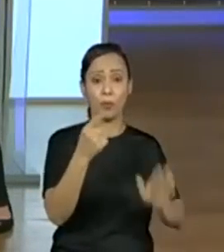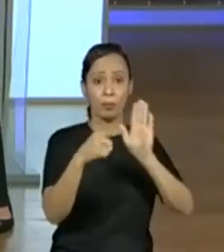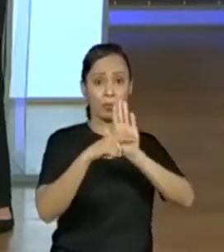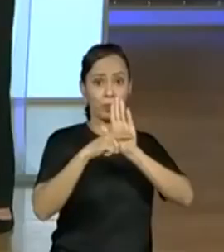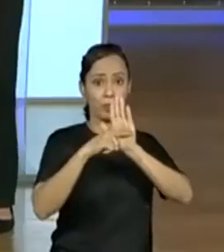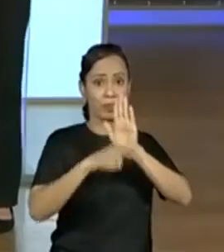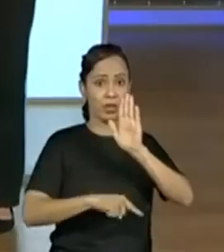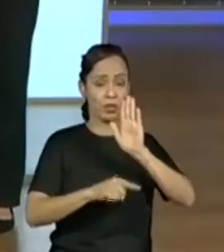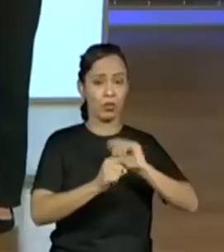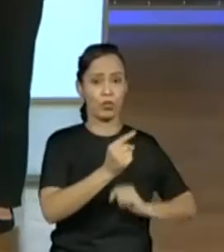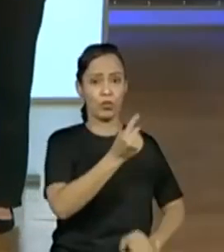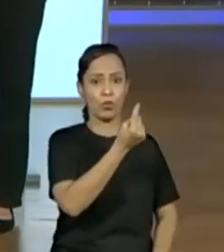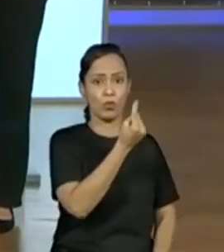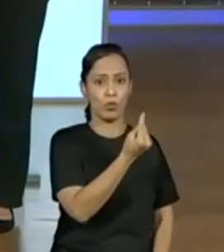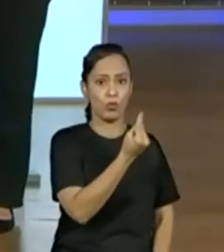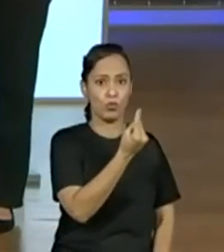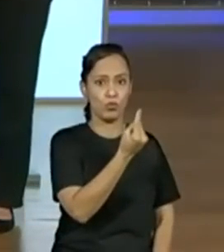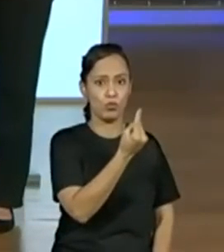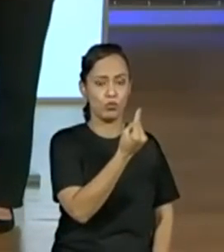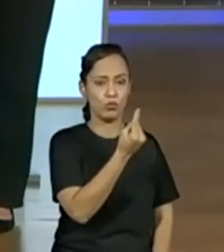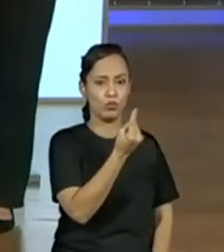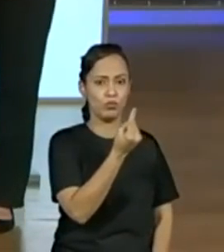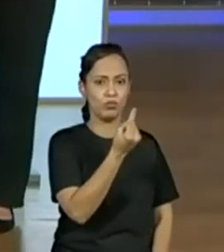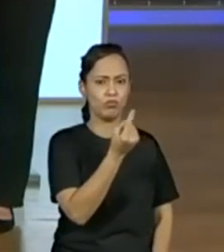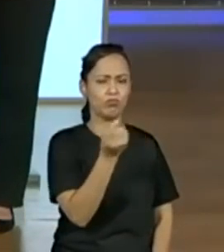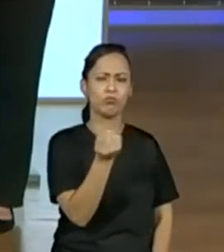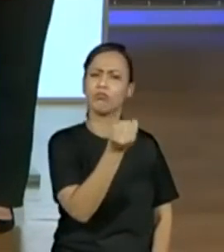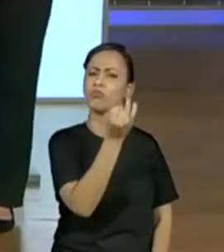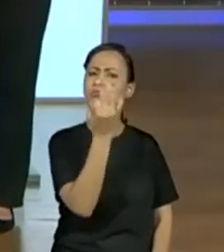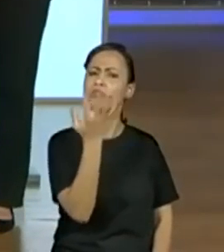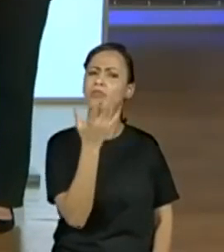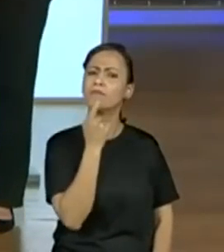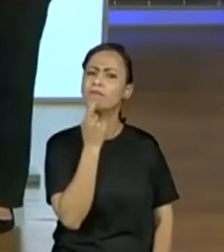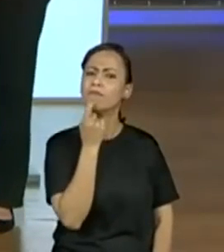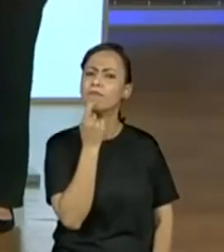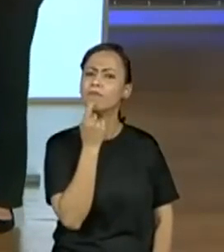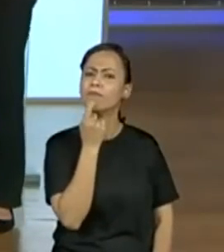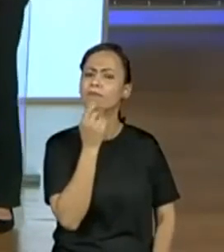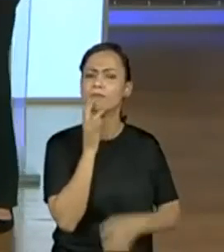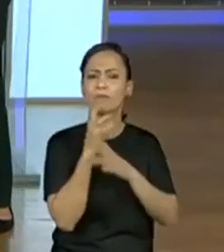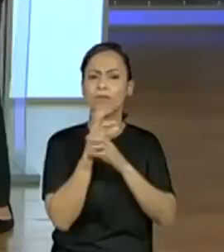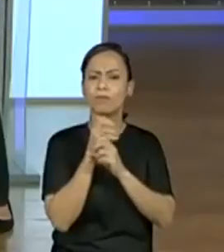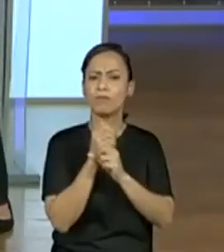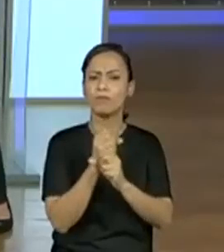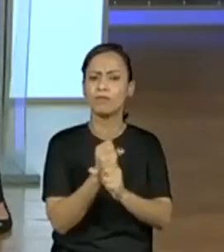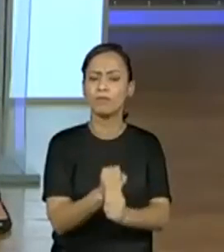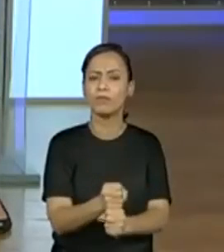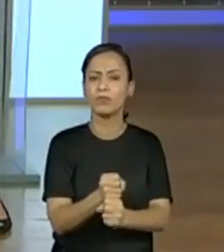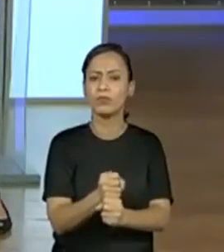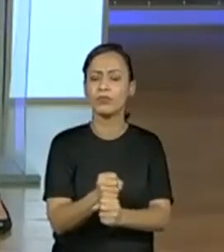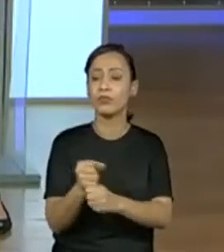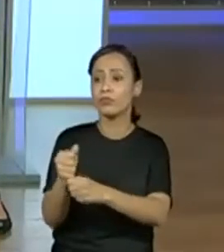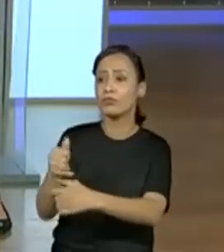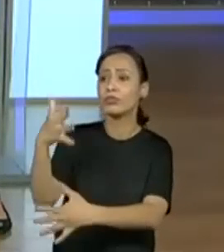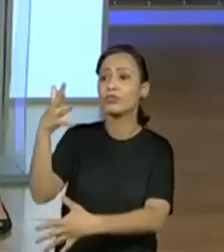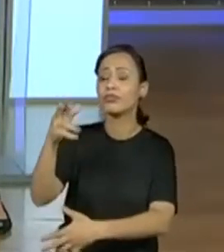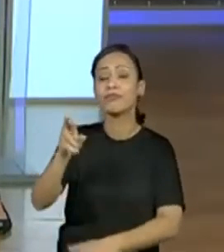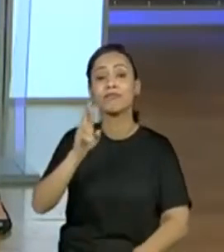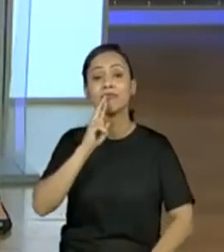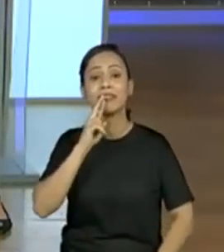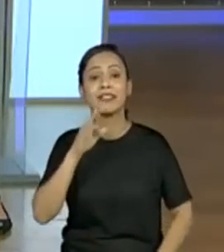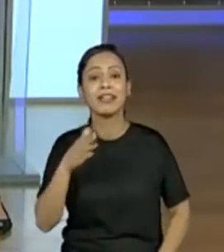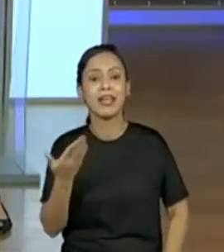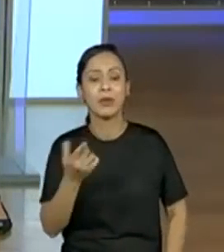Se eu tirar essa unidade, eu ficarei com quanto? Quem vai falar aí para nós qual é o próximo número, então, da sequência?